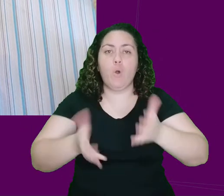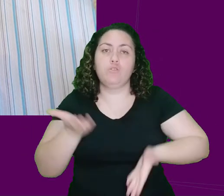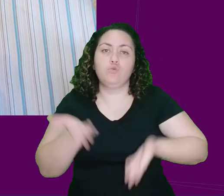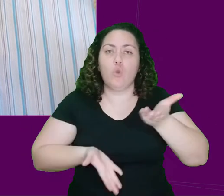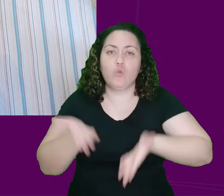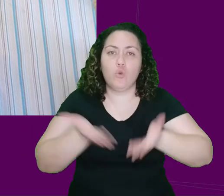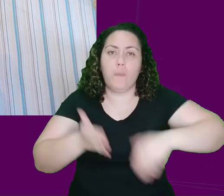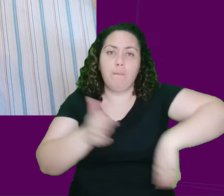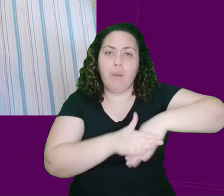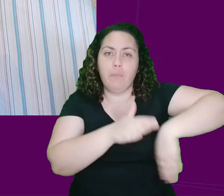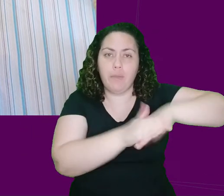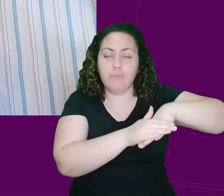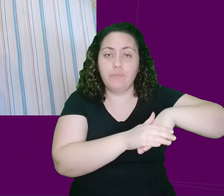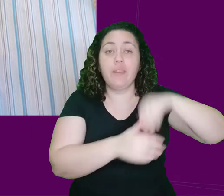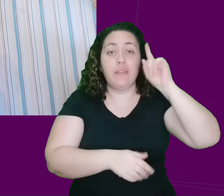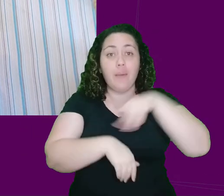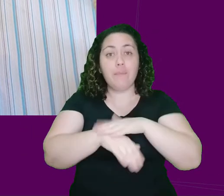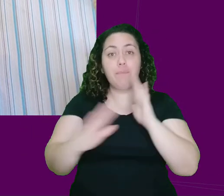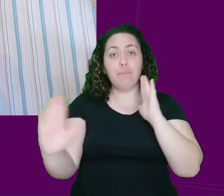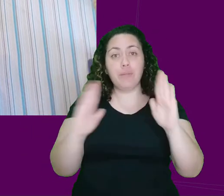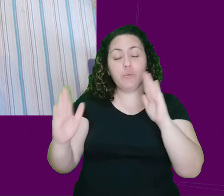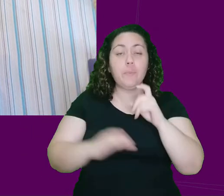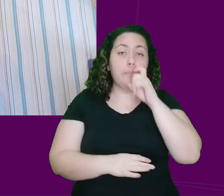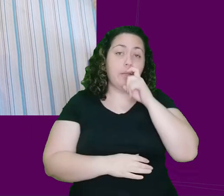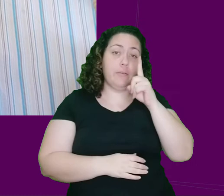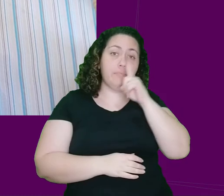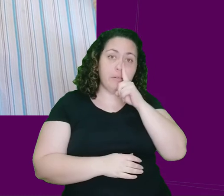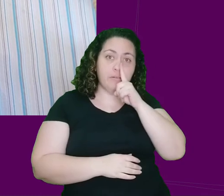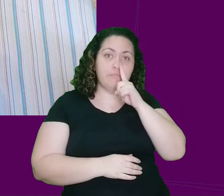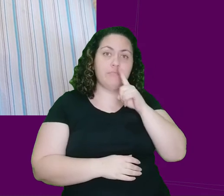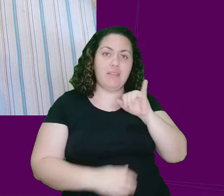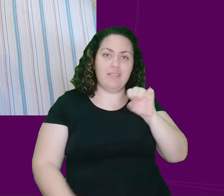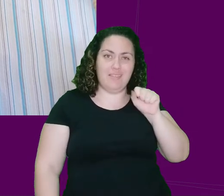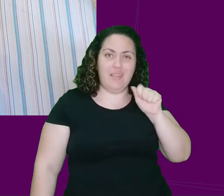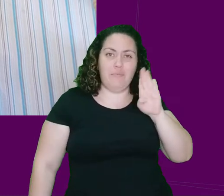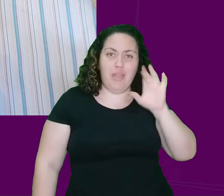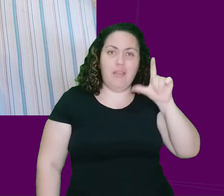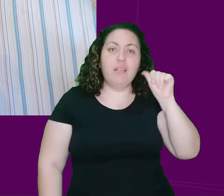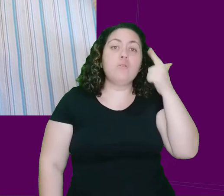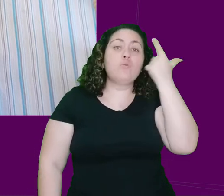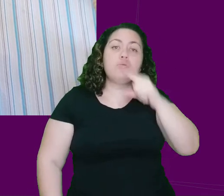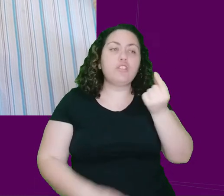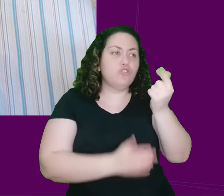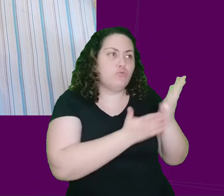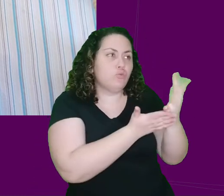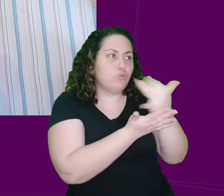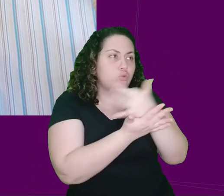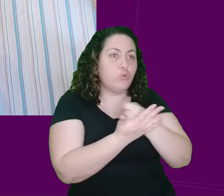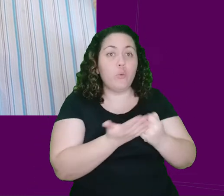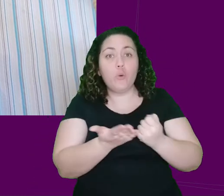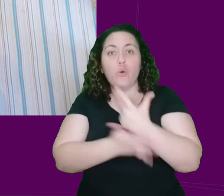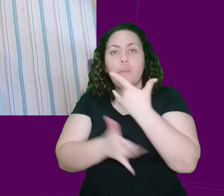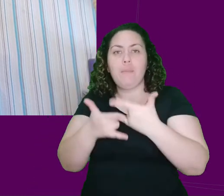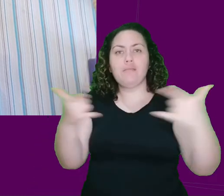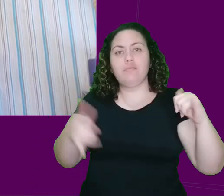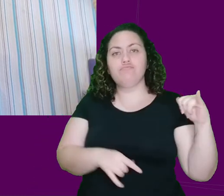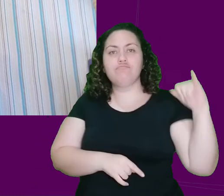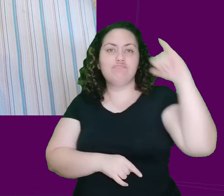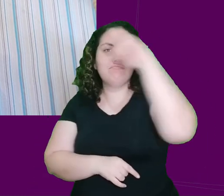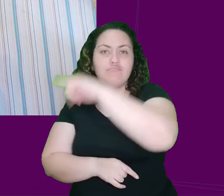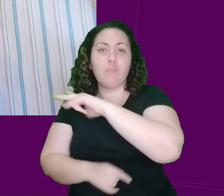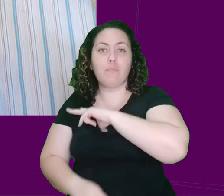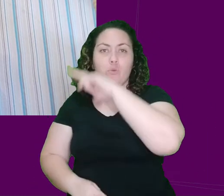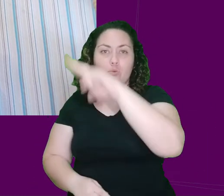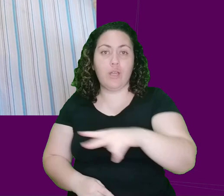que os pais da Isabela conseguem juntar suas economias para comprar uma passagem de avião para Portugal, para a filha. E quando ela chegasse em